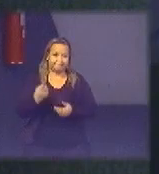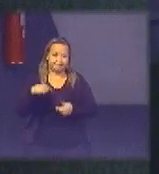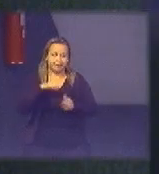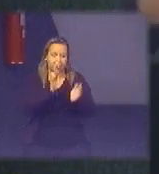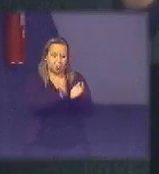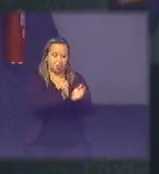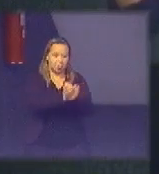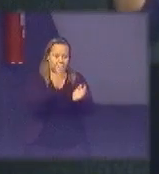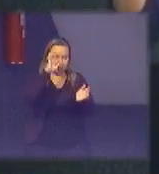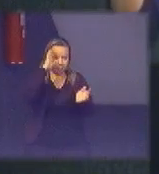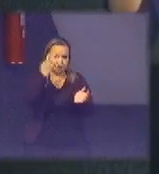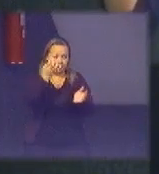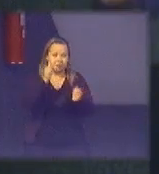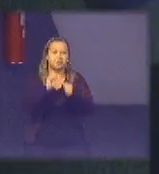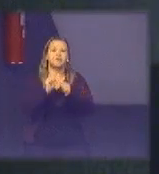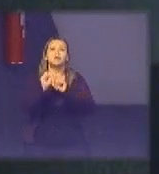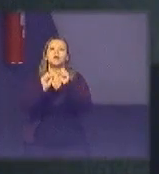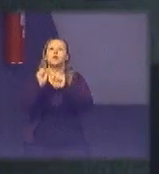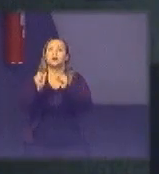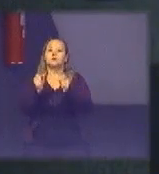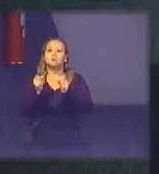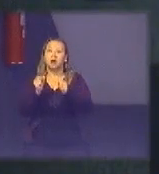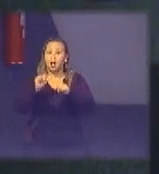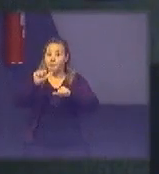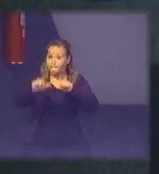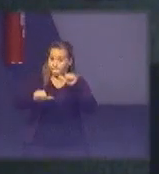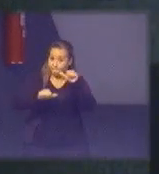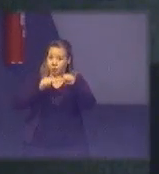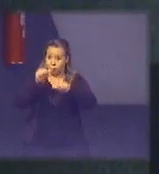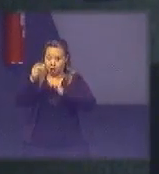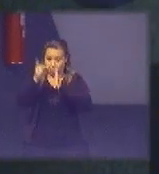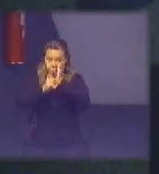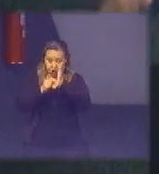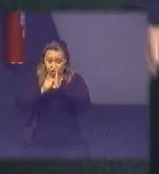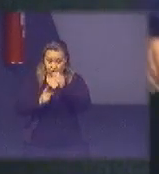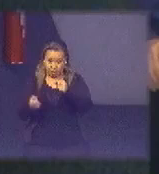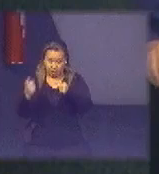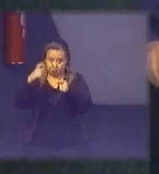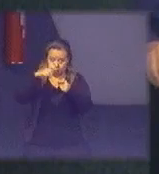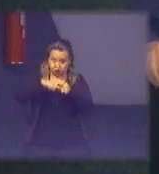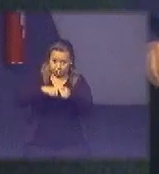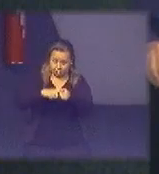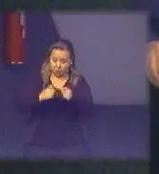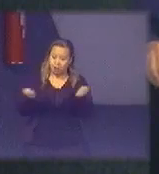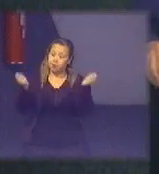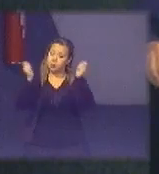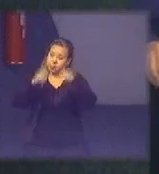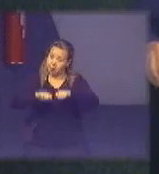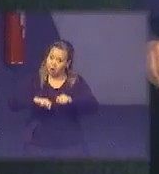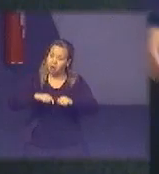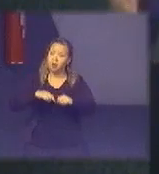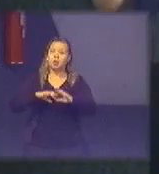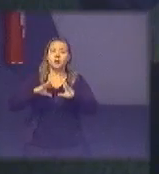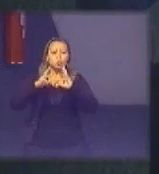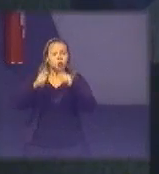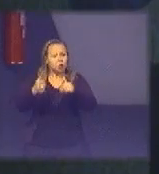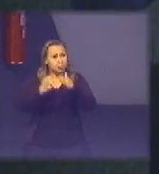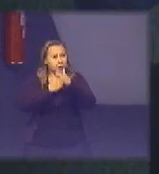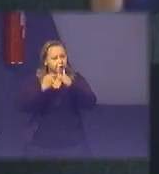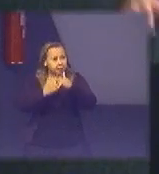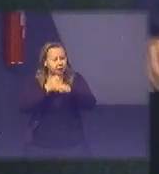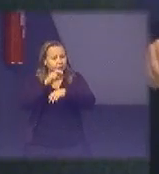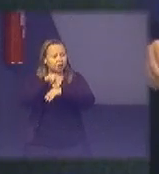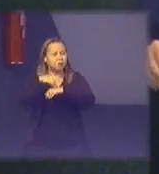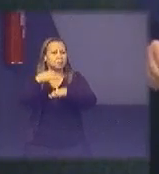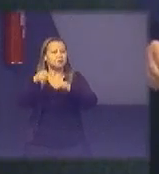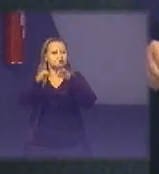vai fazer vai alterar esse decreto voltando isso aqui e aí vai possibilitar que todas as agentes reguladoras possam fazer